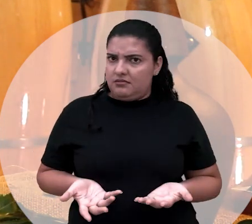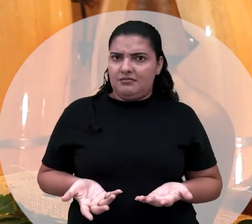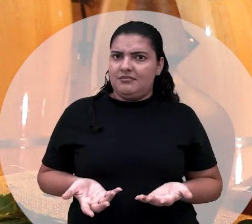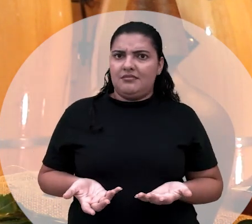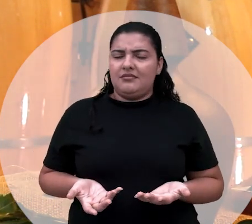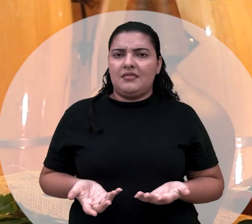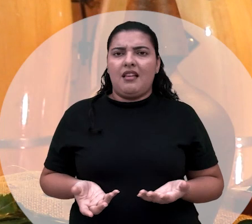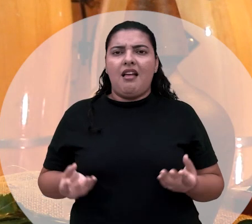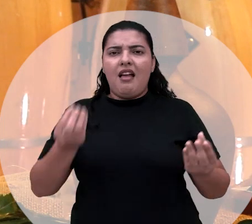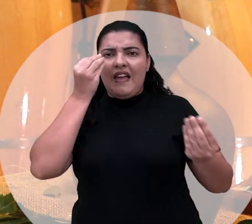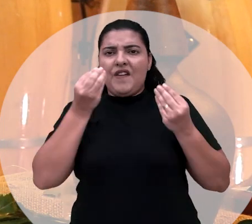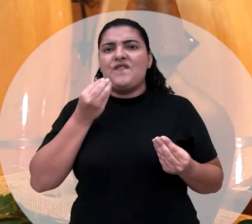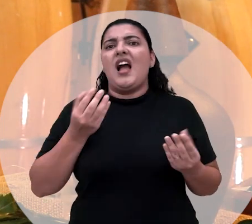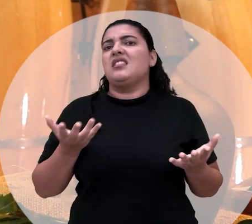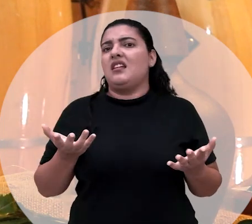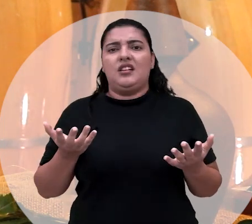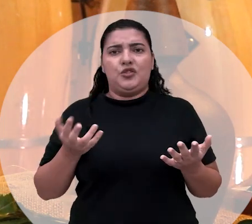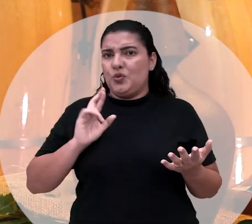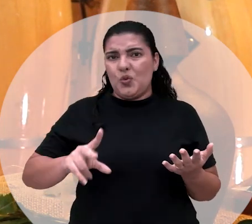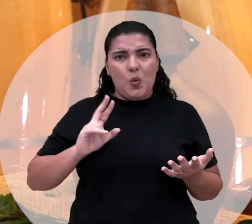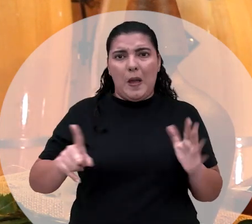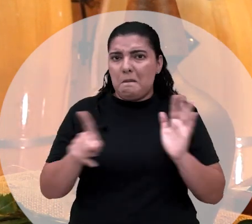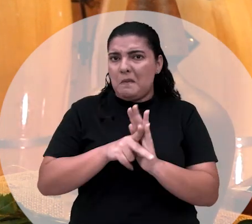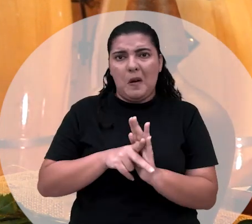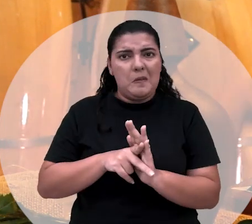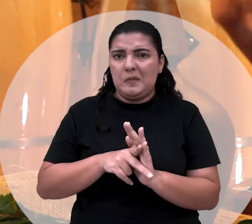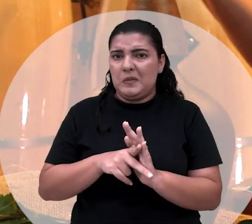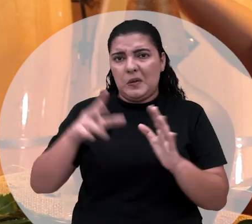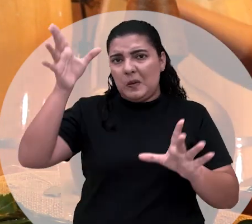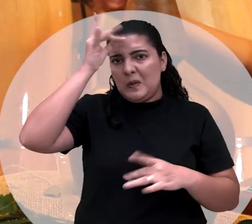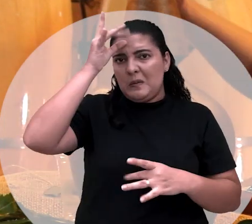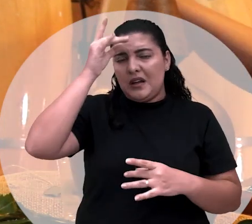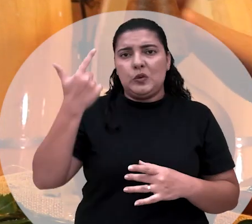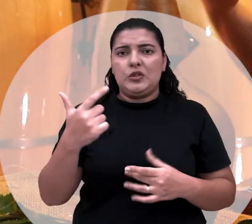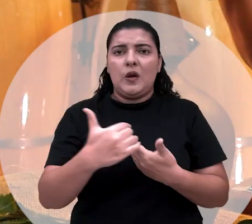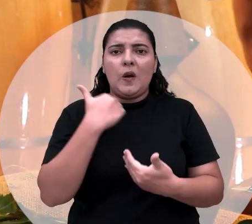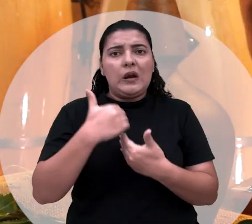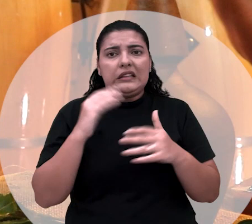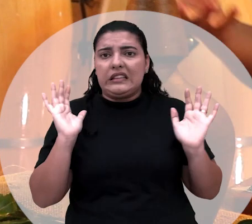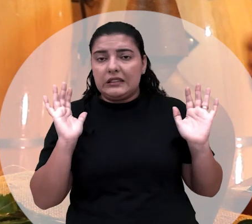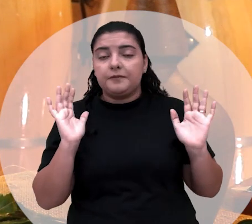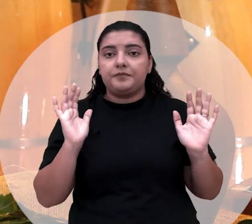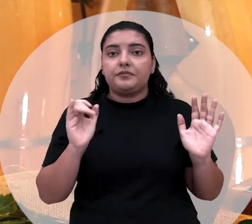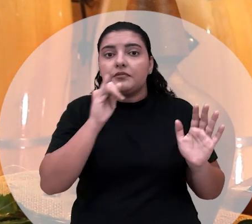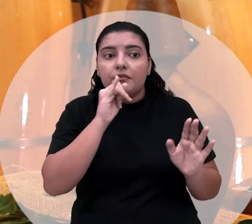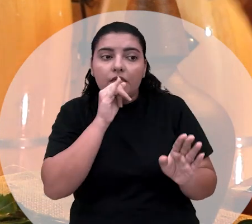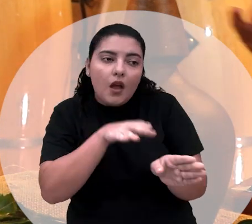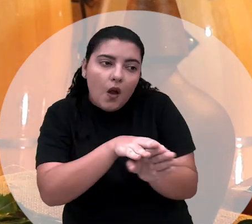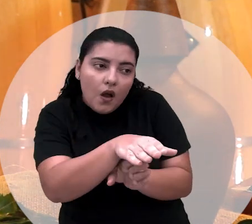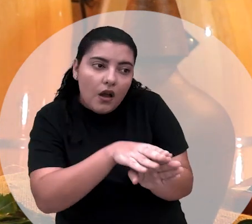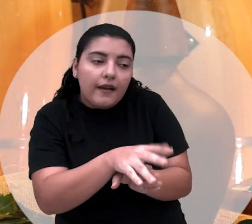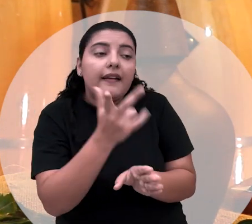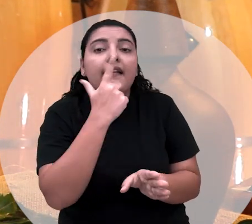Isso é vaidade do médium. É o que eu costumo dizer, negativo. E orientações, então, você pode dar para o consulente, para quem